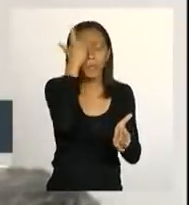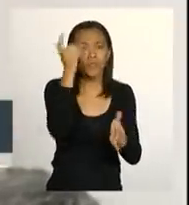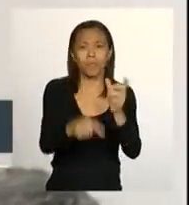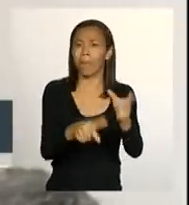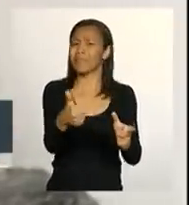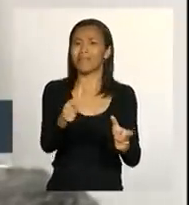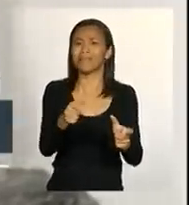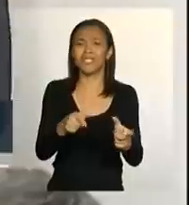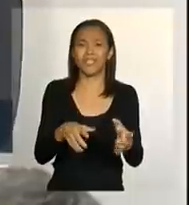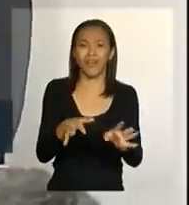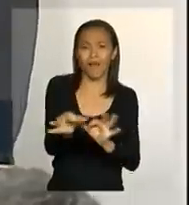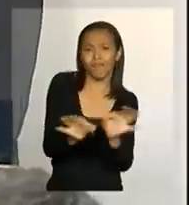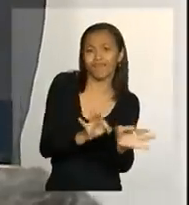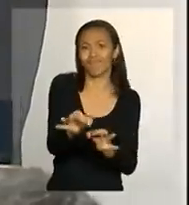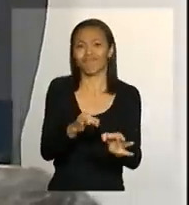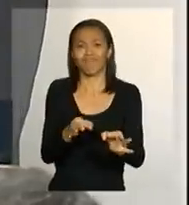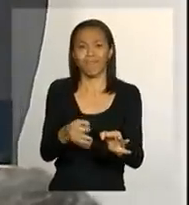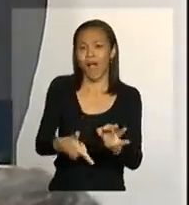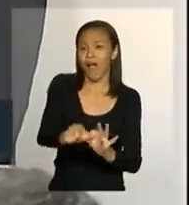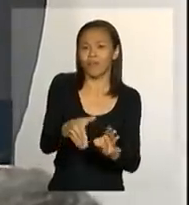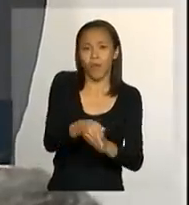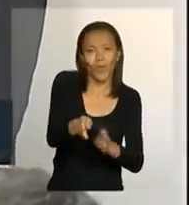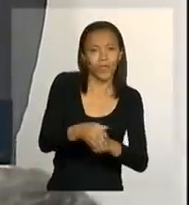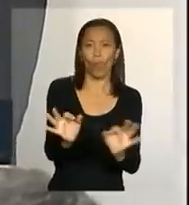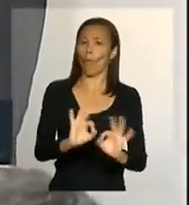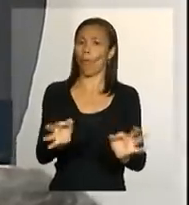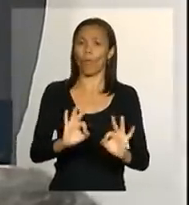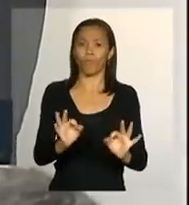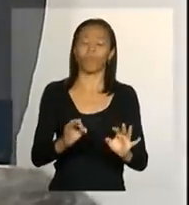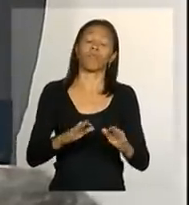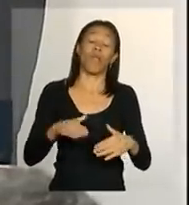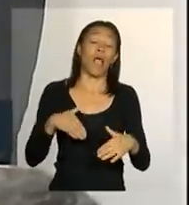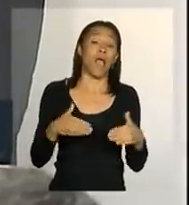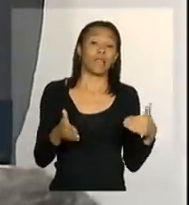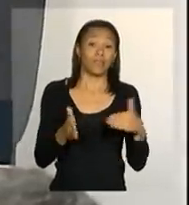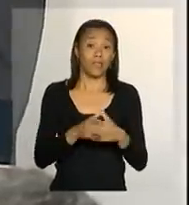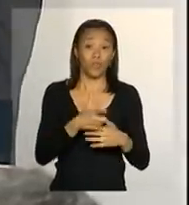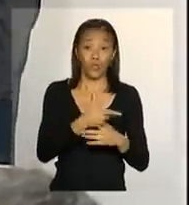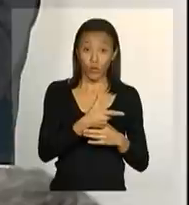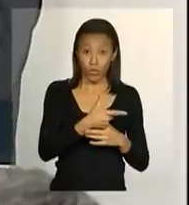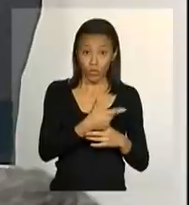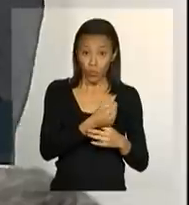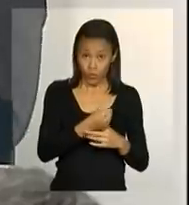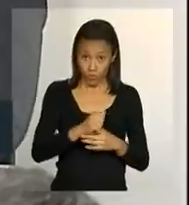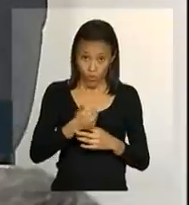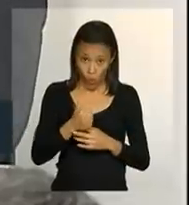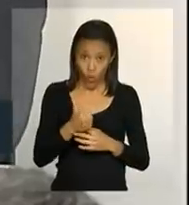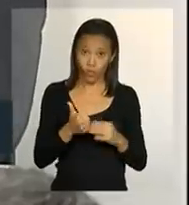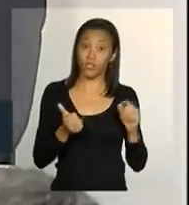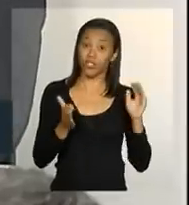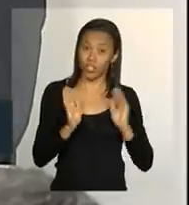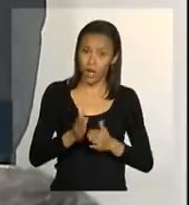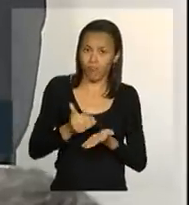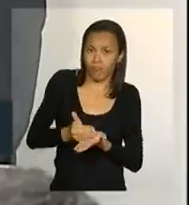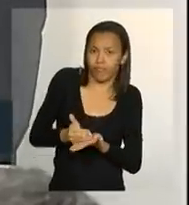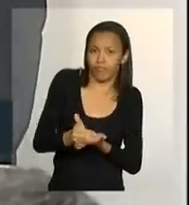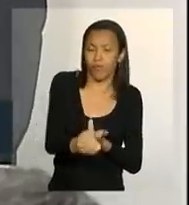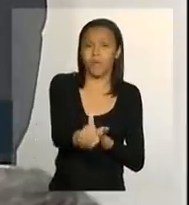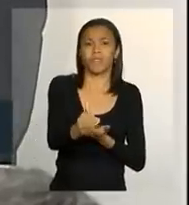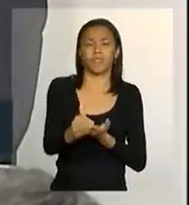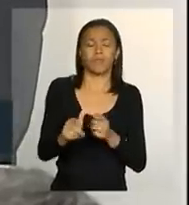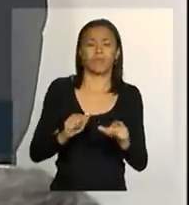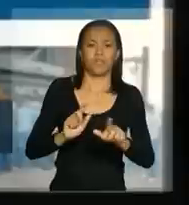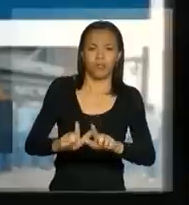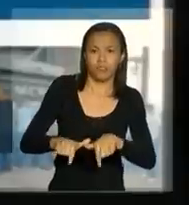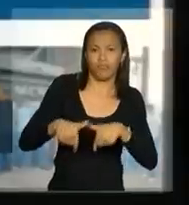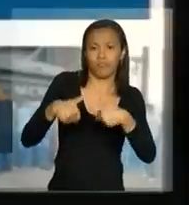preparação, sem um planejamento. Desde 2011 foi constituída essa Força Nacional do SUS, já entramos em ação, como disse o ministro